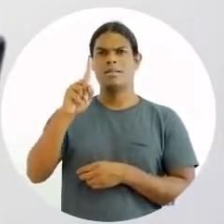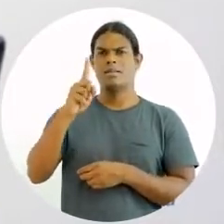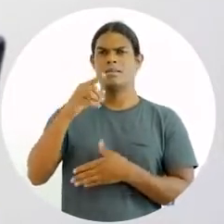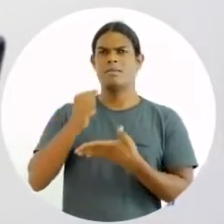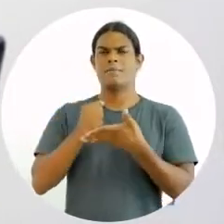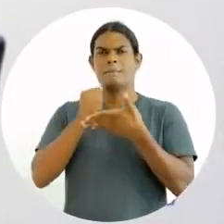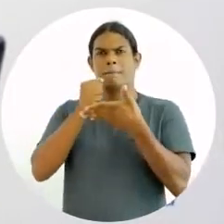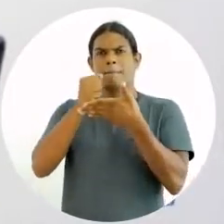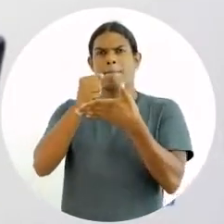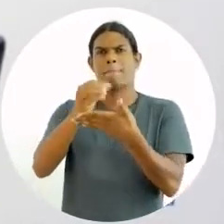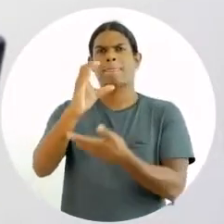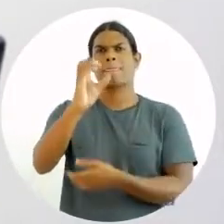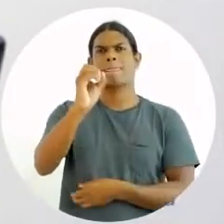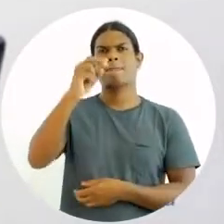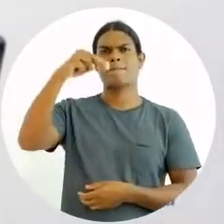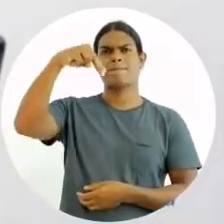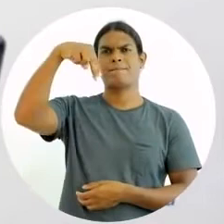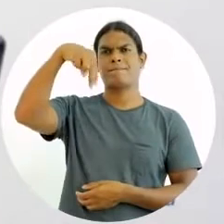financeira,